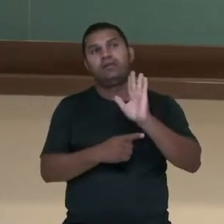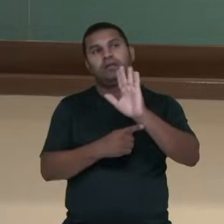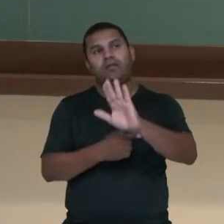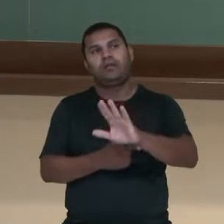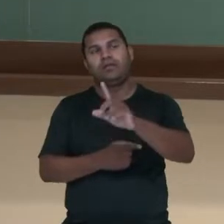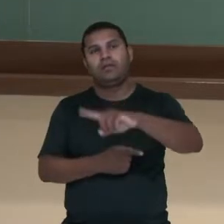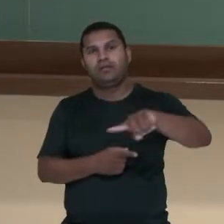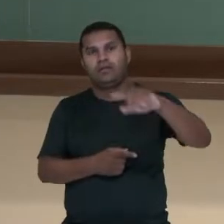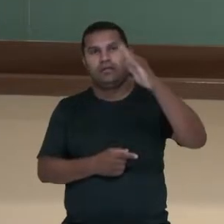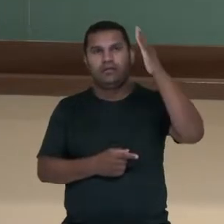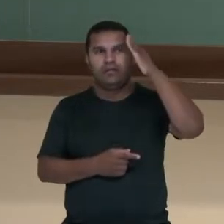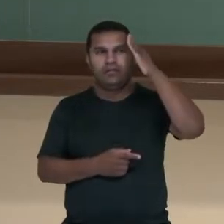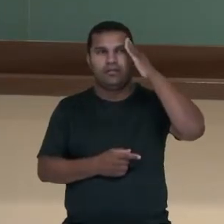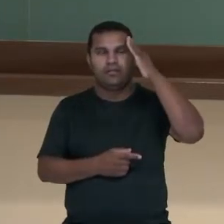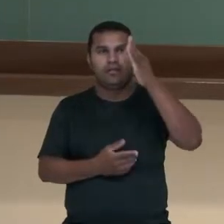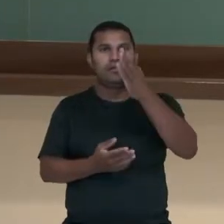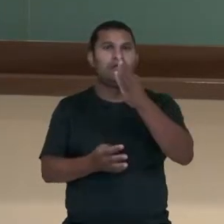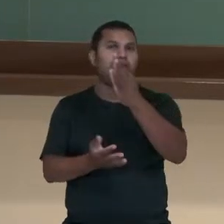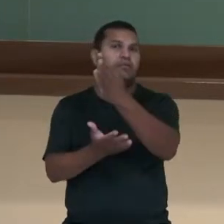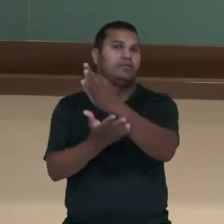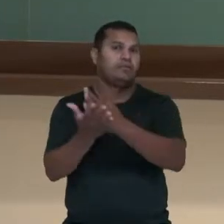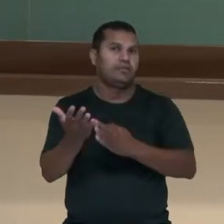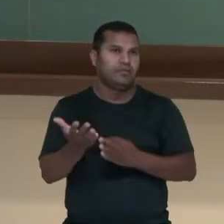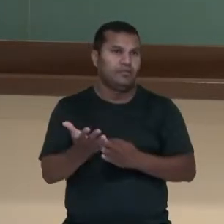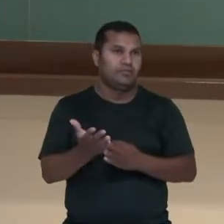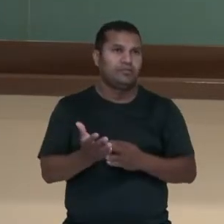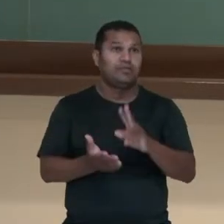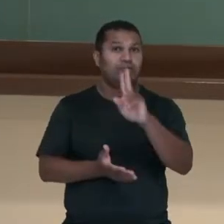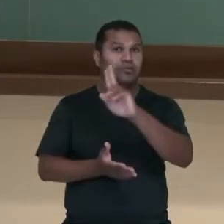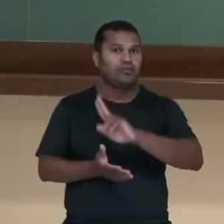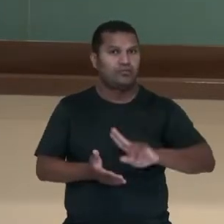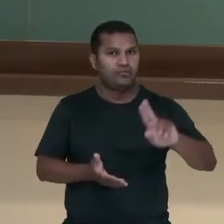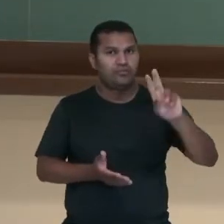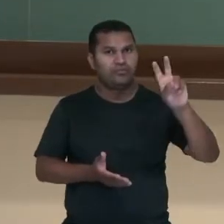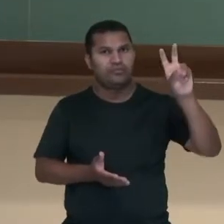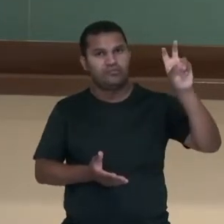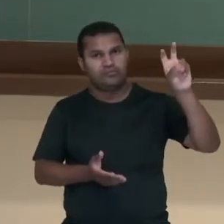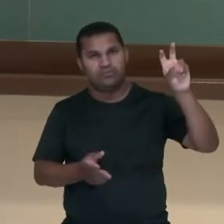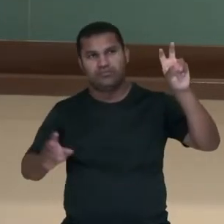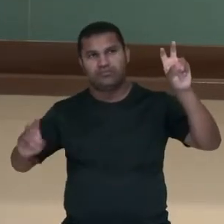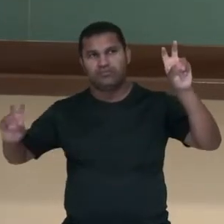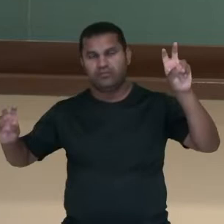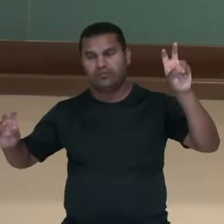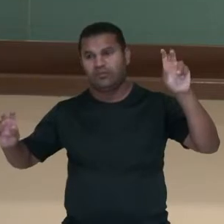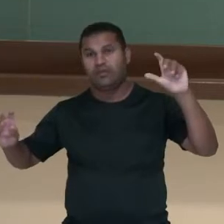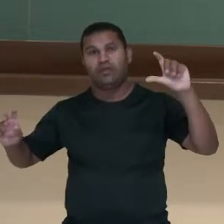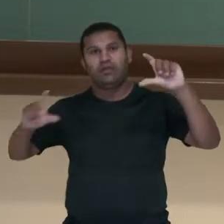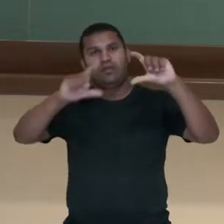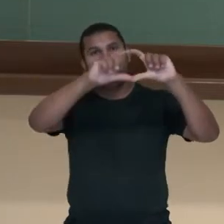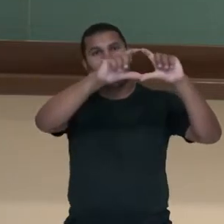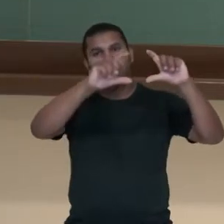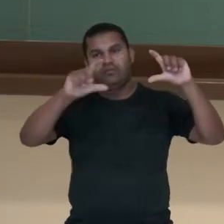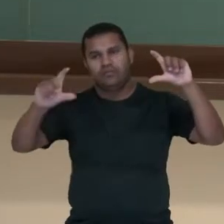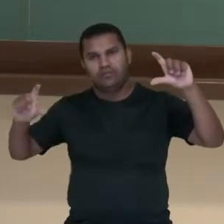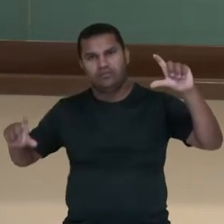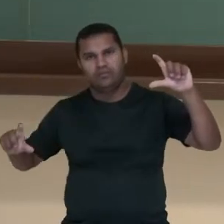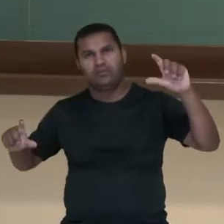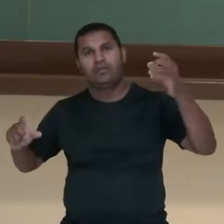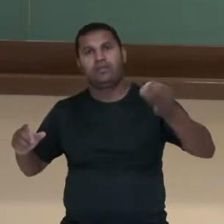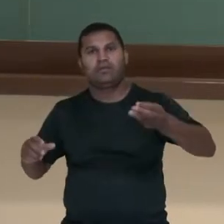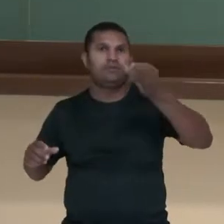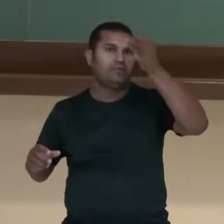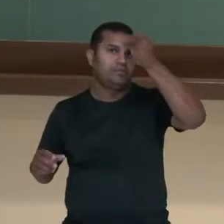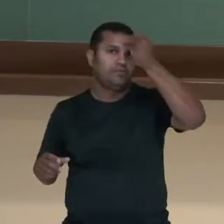Aqui optou-se por esse recurso. Então, eu, Seiko Hashimoto, fui selecionada como chefe do comitê organizador da